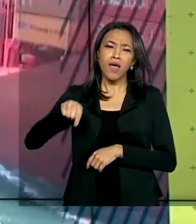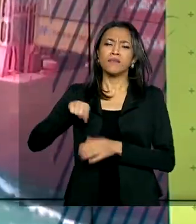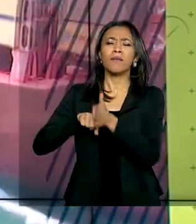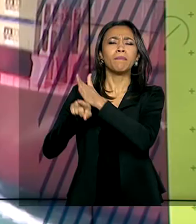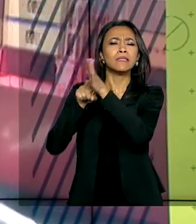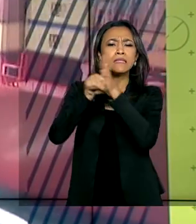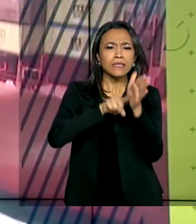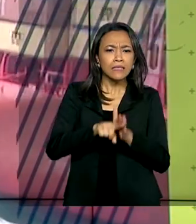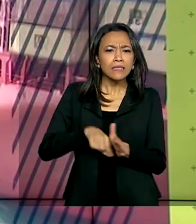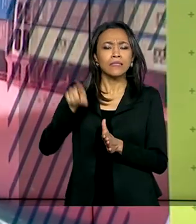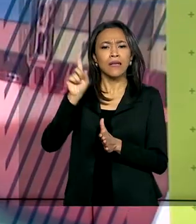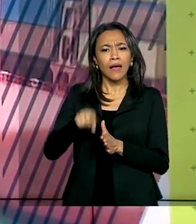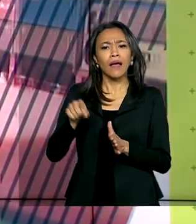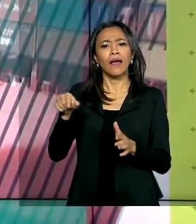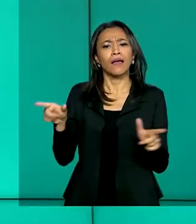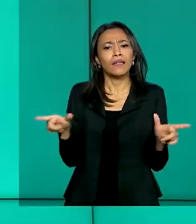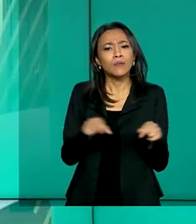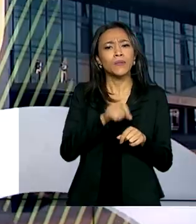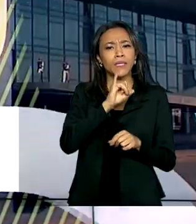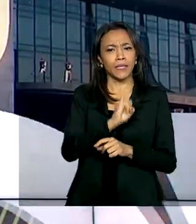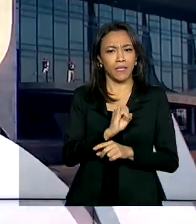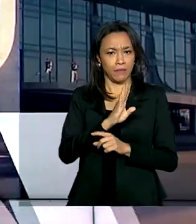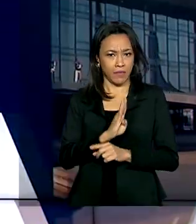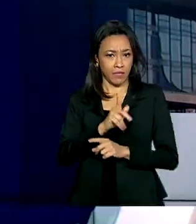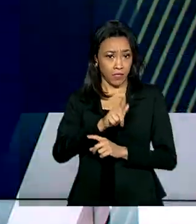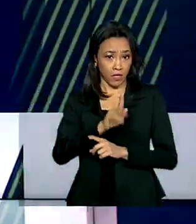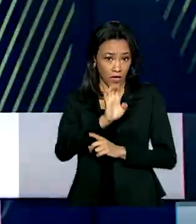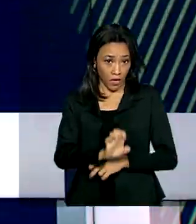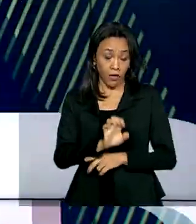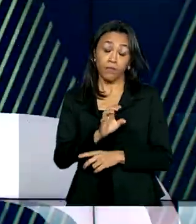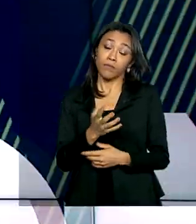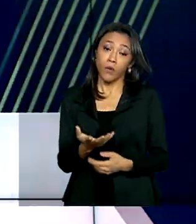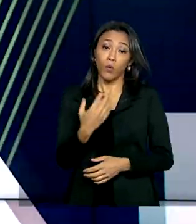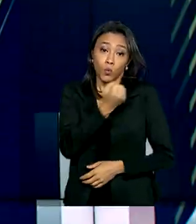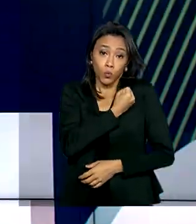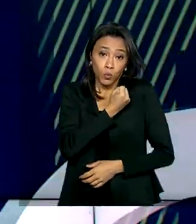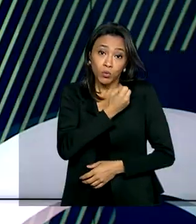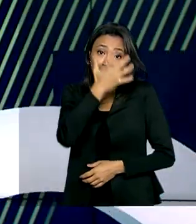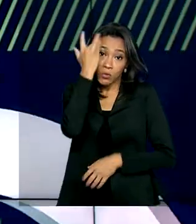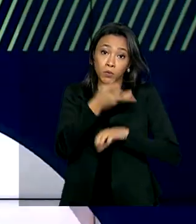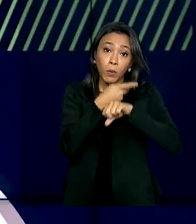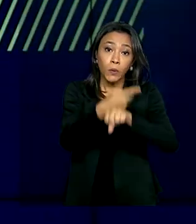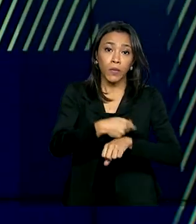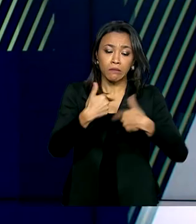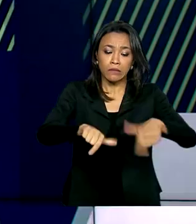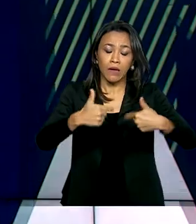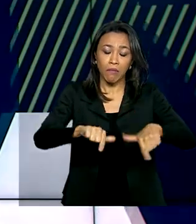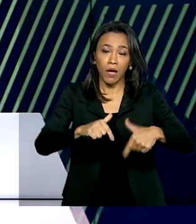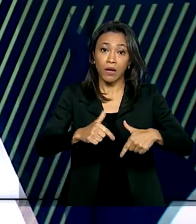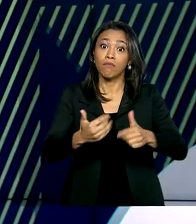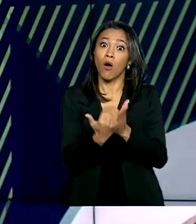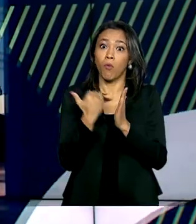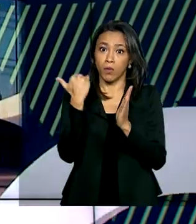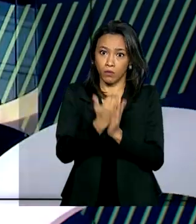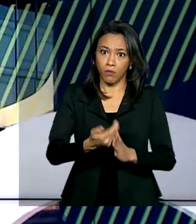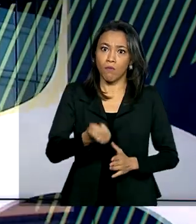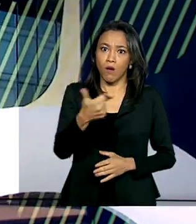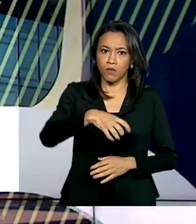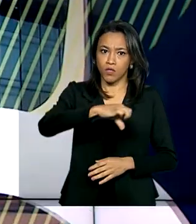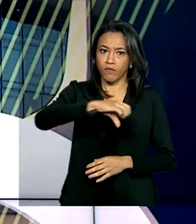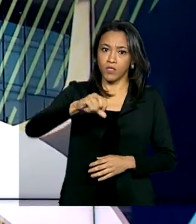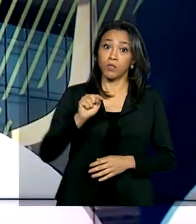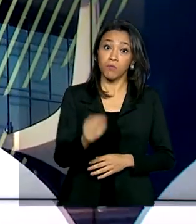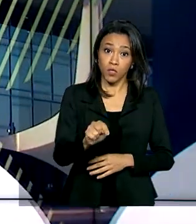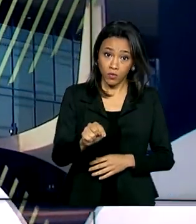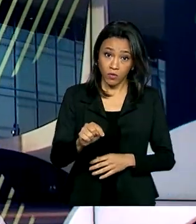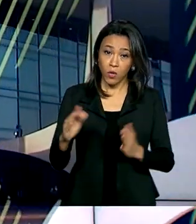Nacional por Amostra de Domicílios do IBGE. O número de pessoas na fila por um emprego aumentou em quase 900 mil em relação